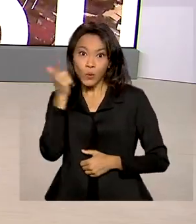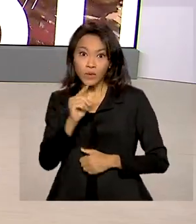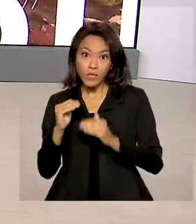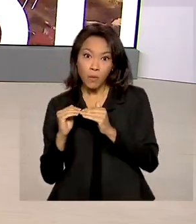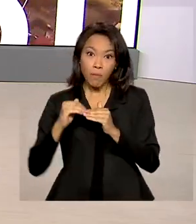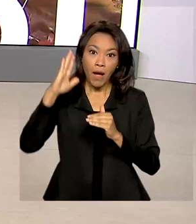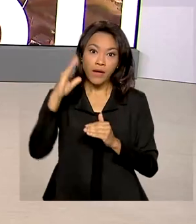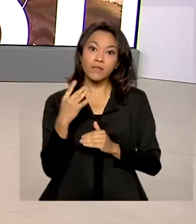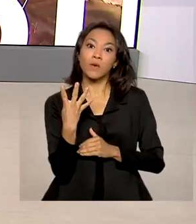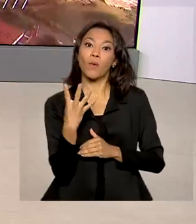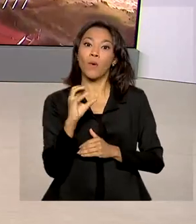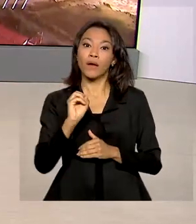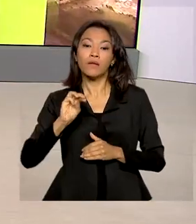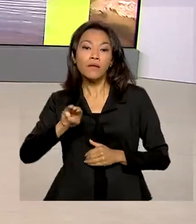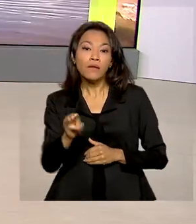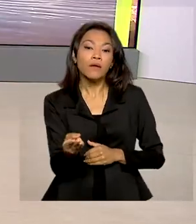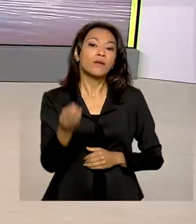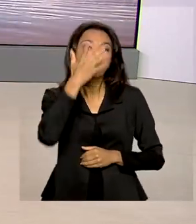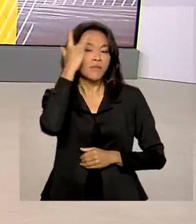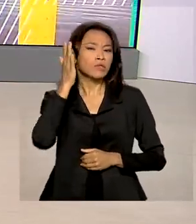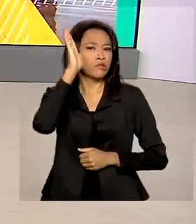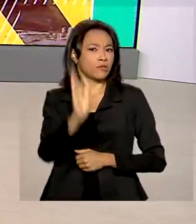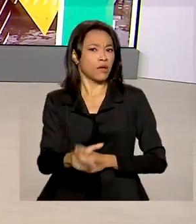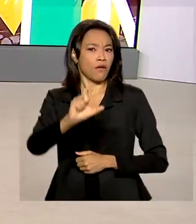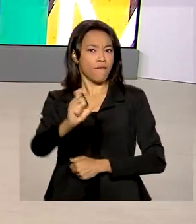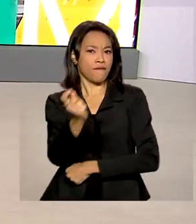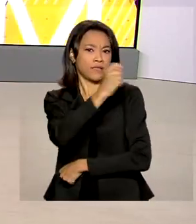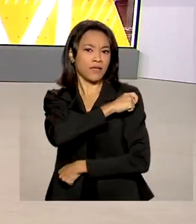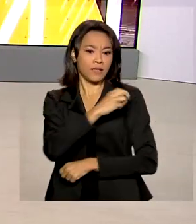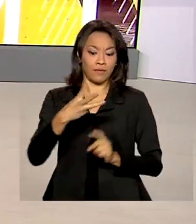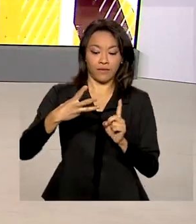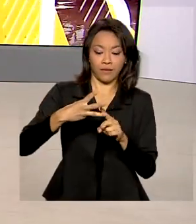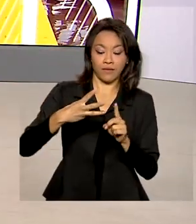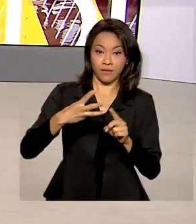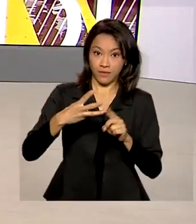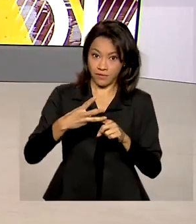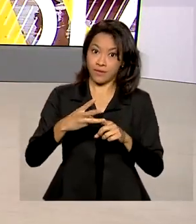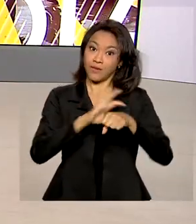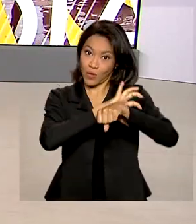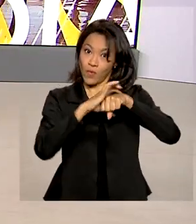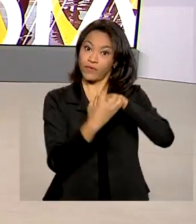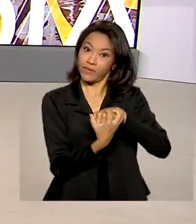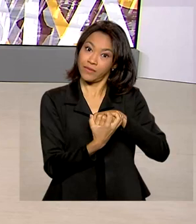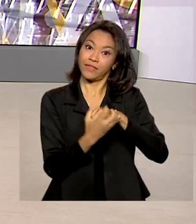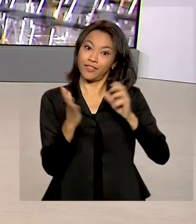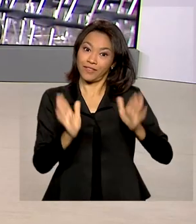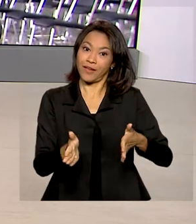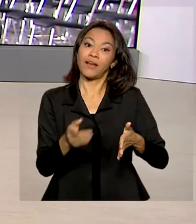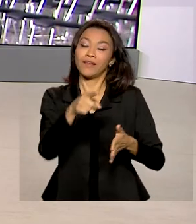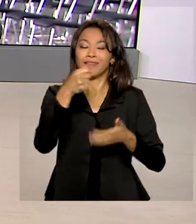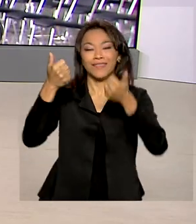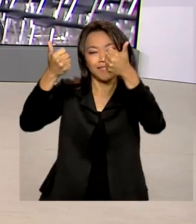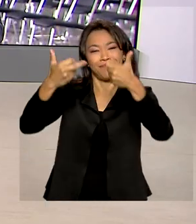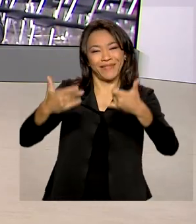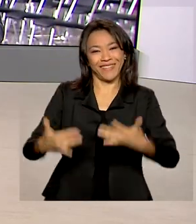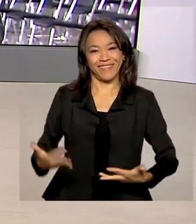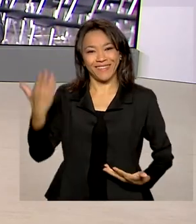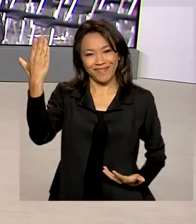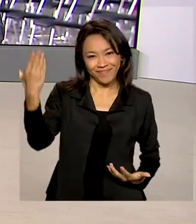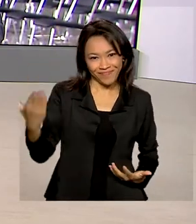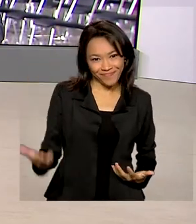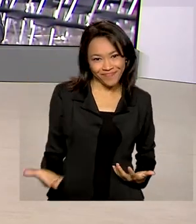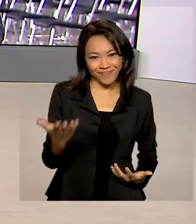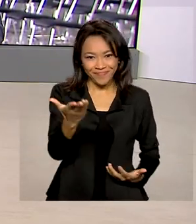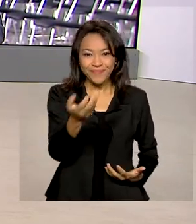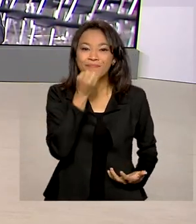milhões de brasileiros vacinados com a dose de reforço contra a Covid-19. O repórter Glauco de Queiroz tem os detalhes ao vivo para a